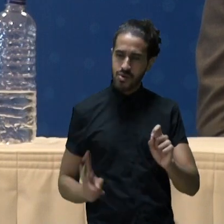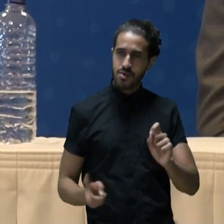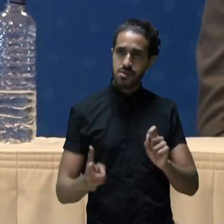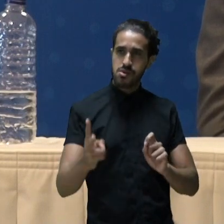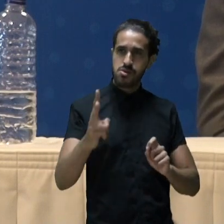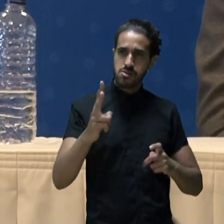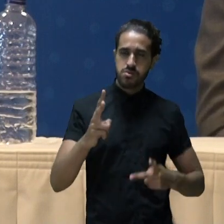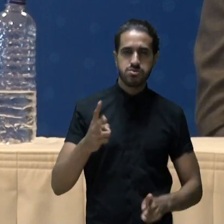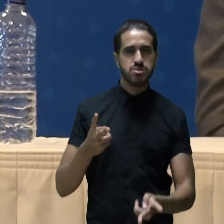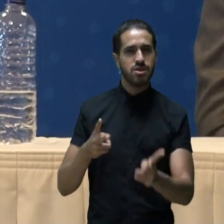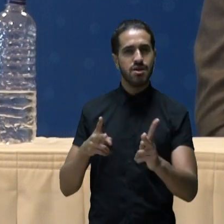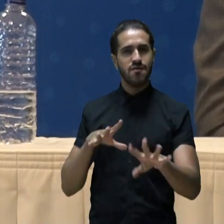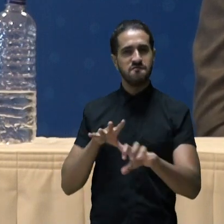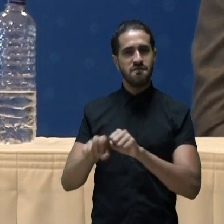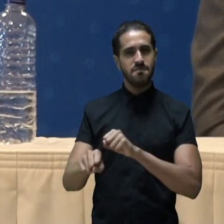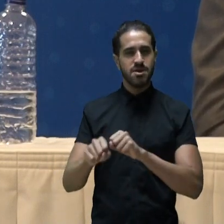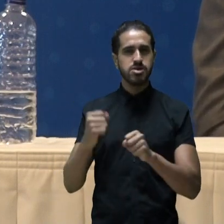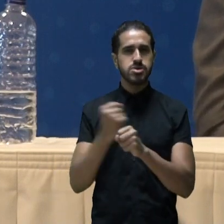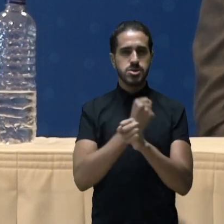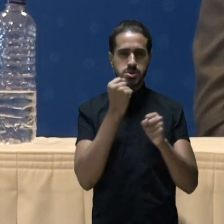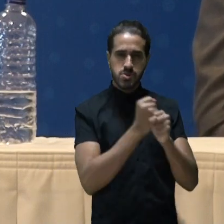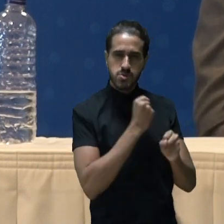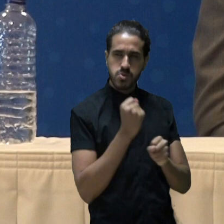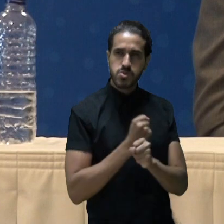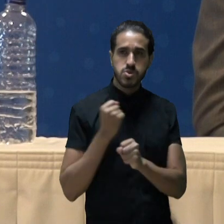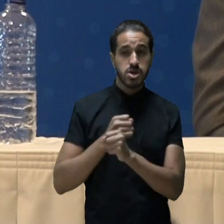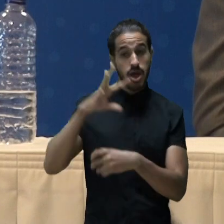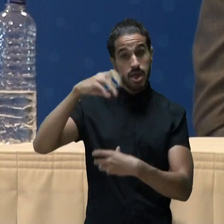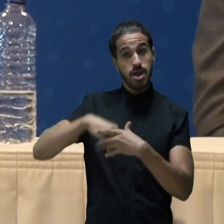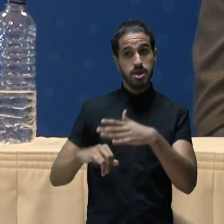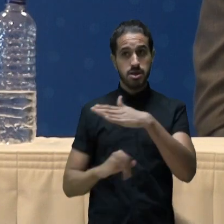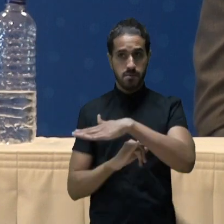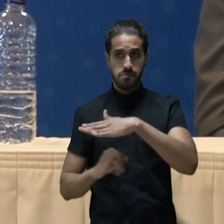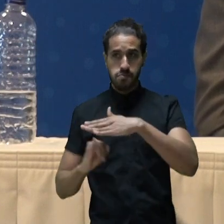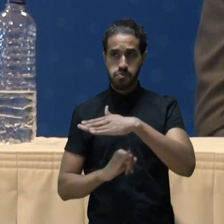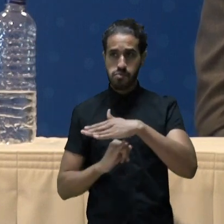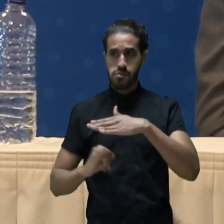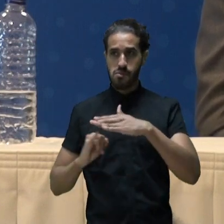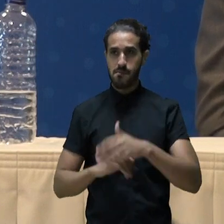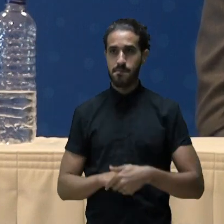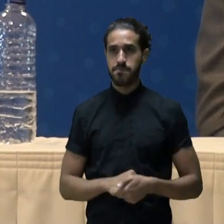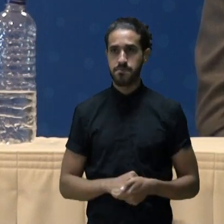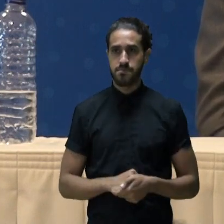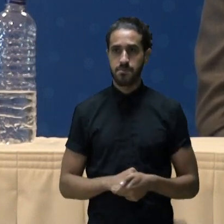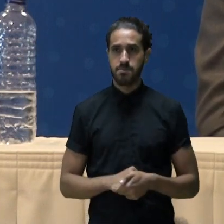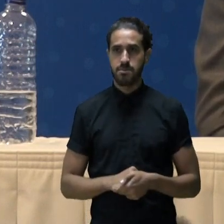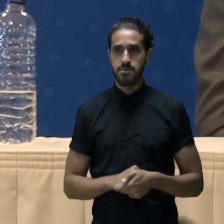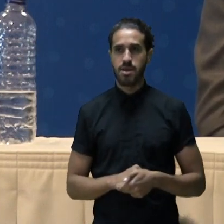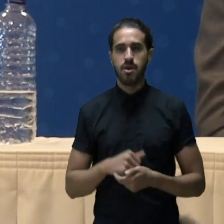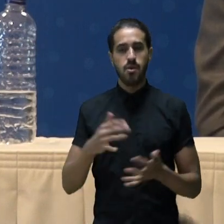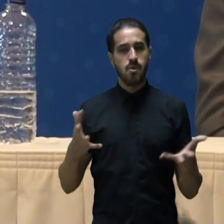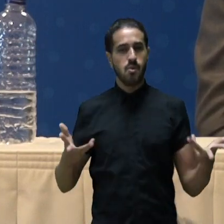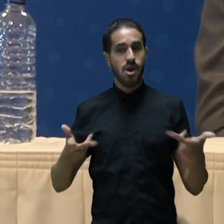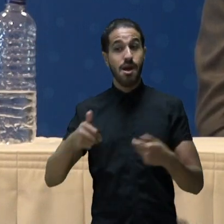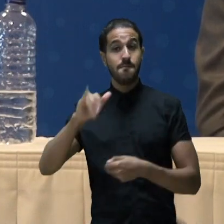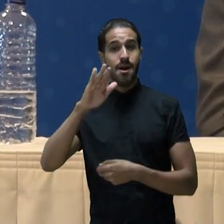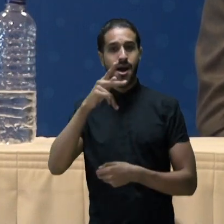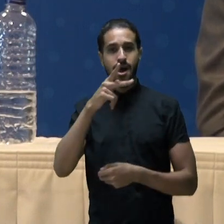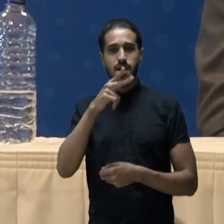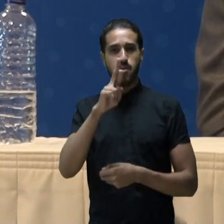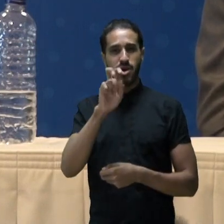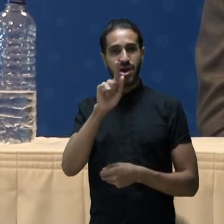continuidade e conclusão de obras nas instituições. O qualifica mais